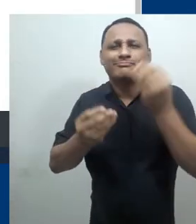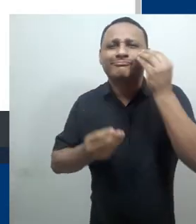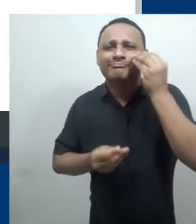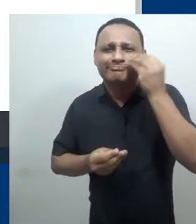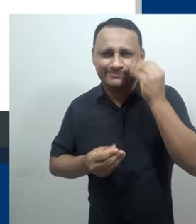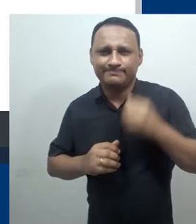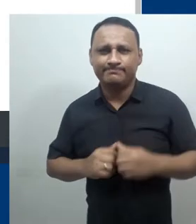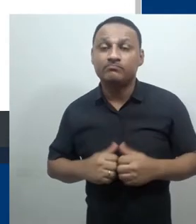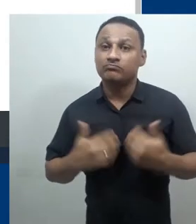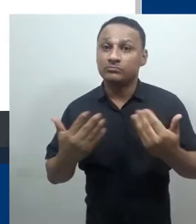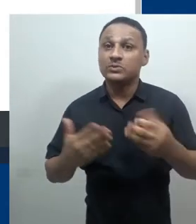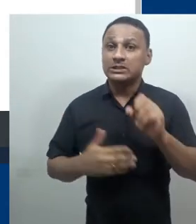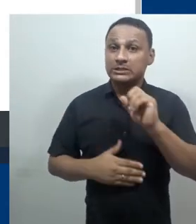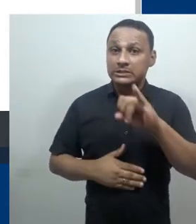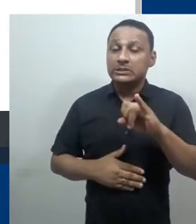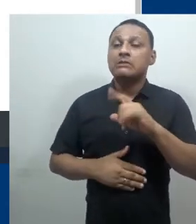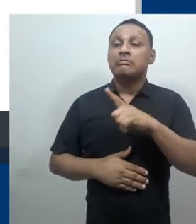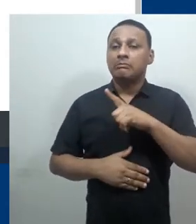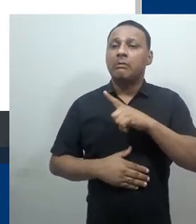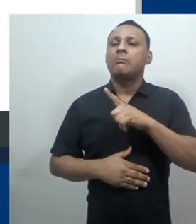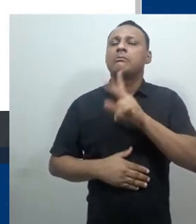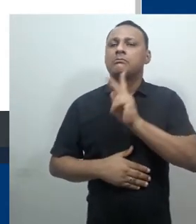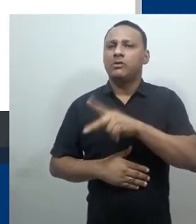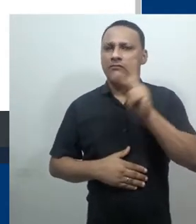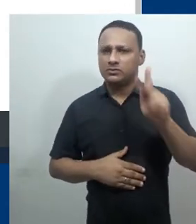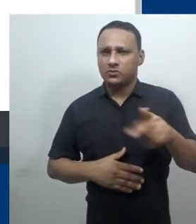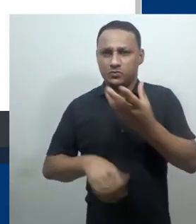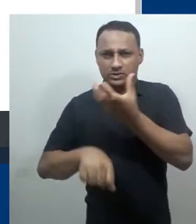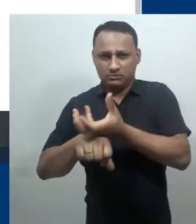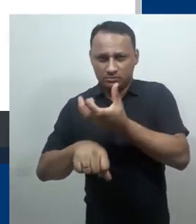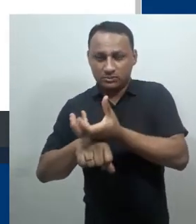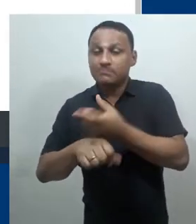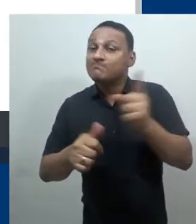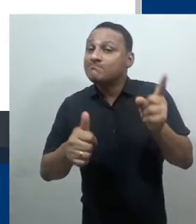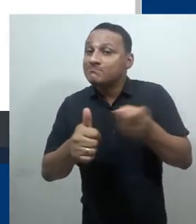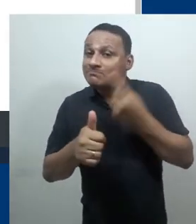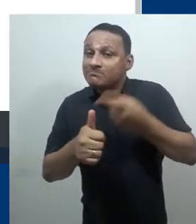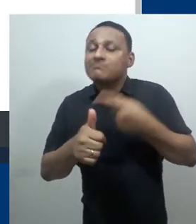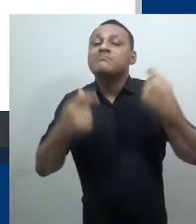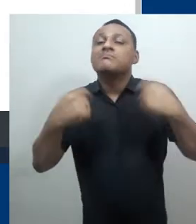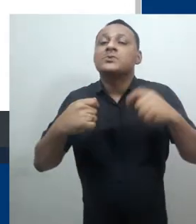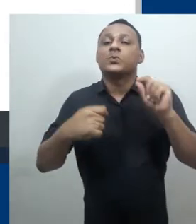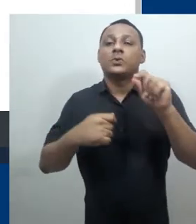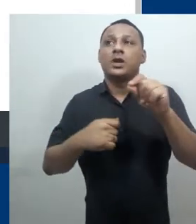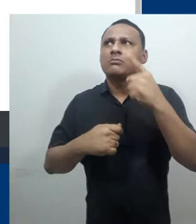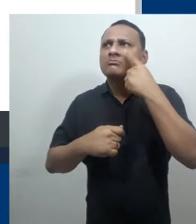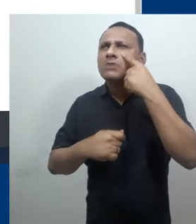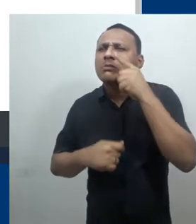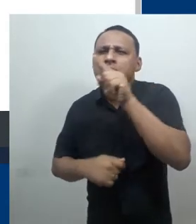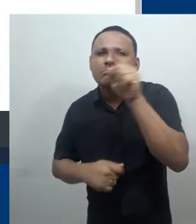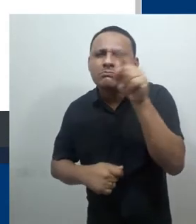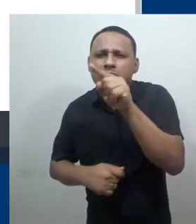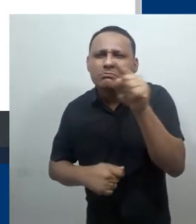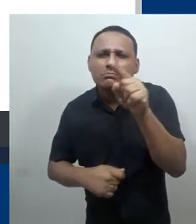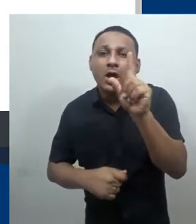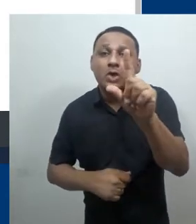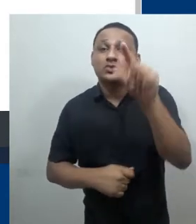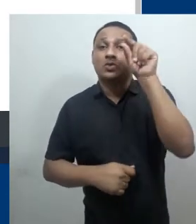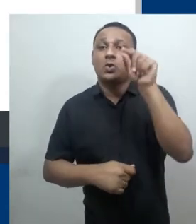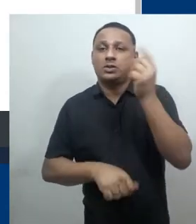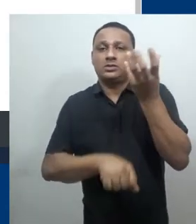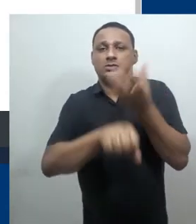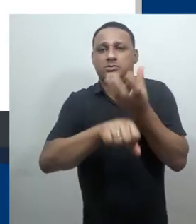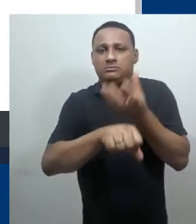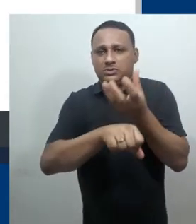contatar o professor de uma disciplina, você primeiro deve localizar a disciplina. Vamos procurar na